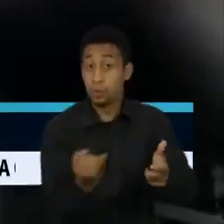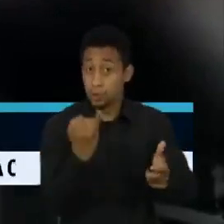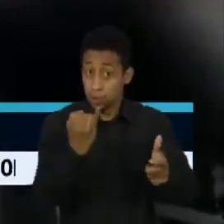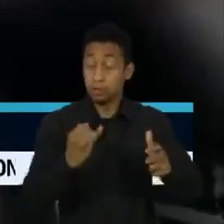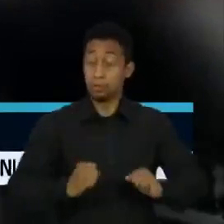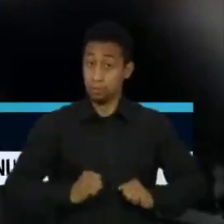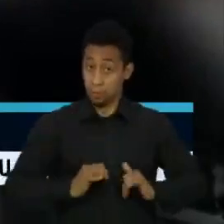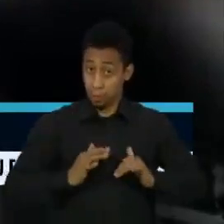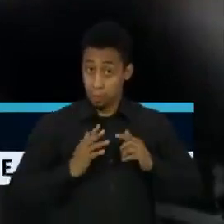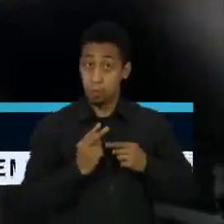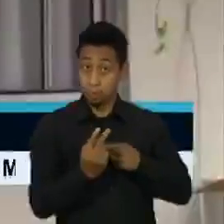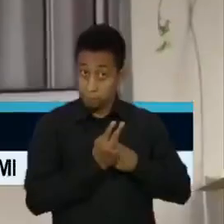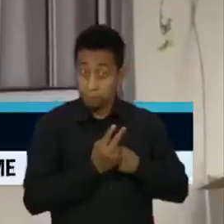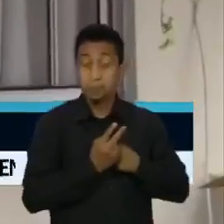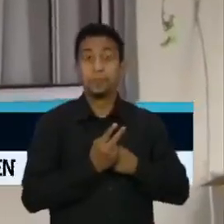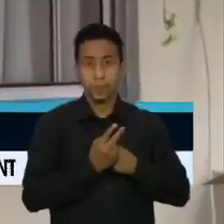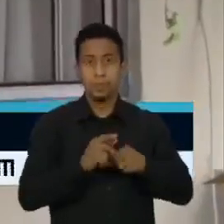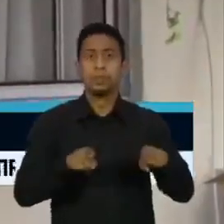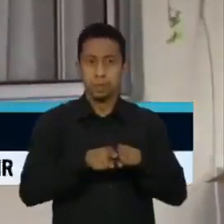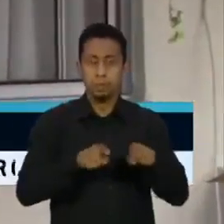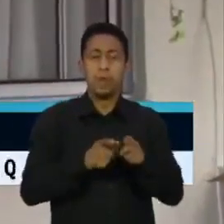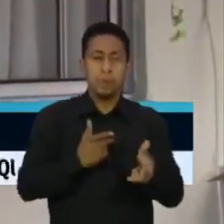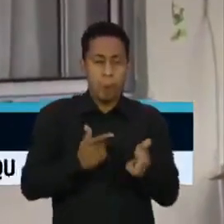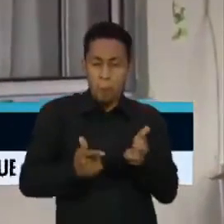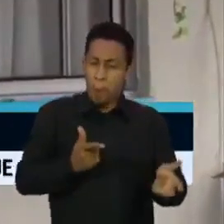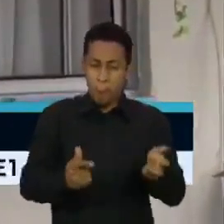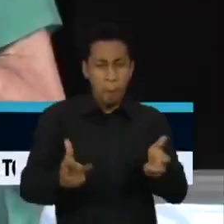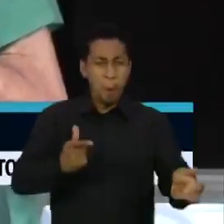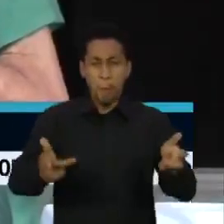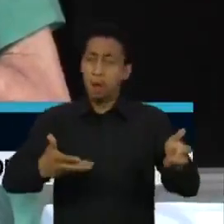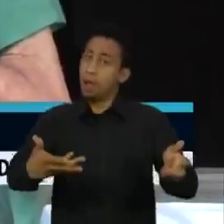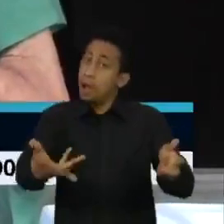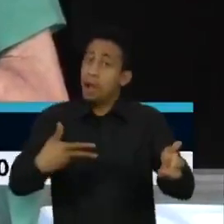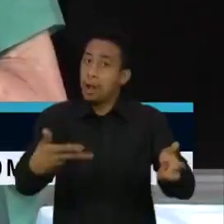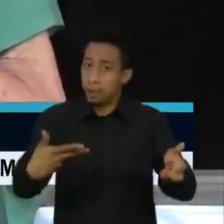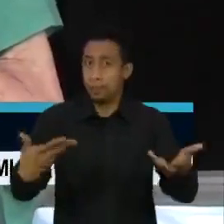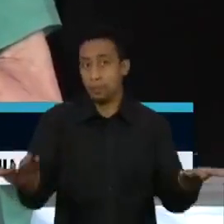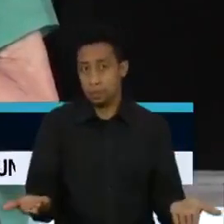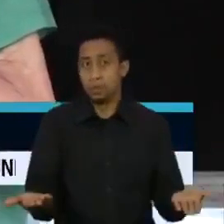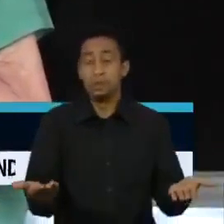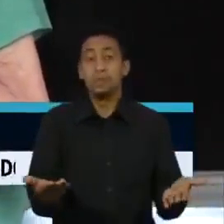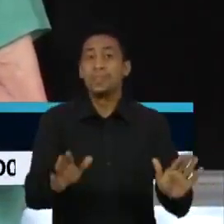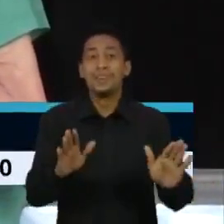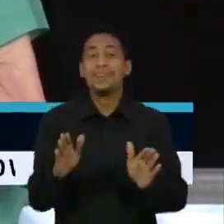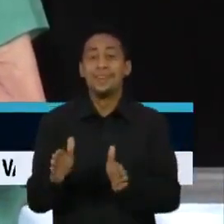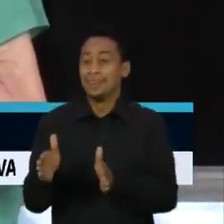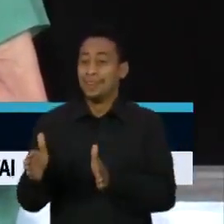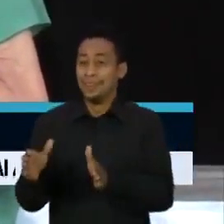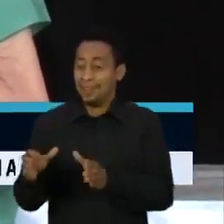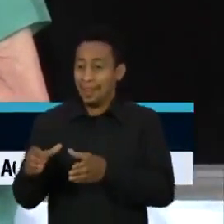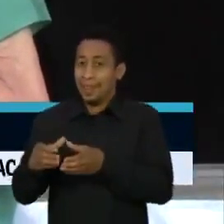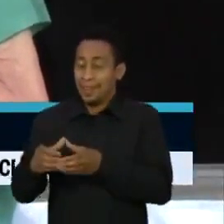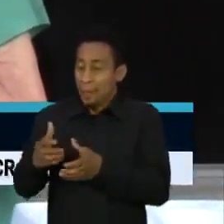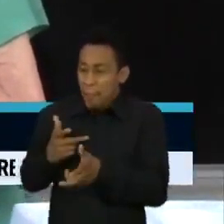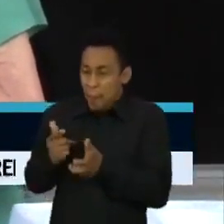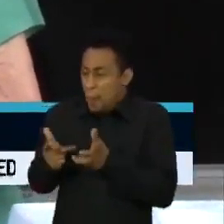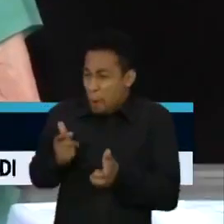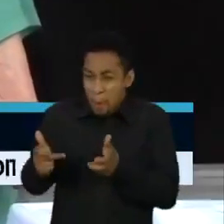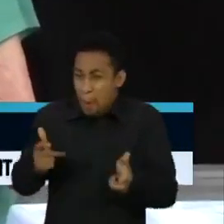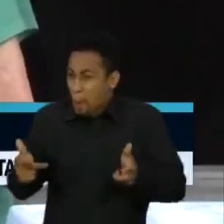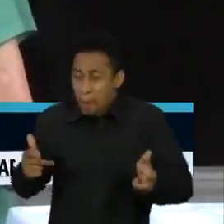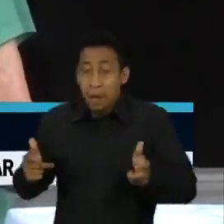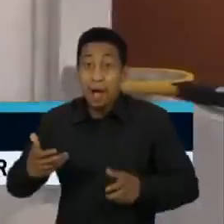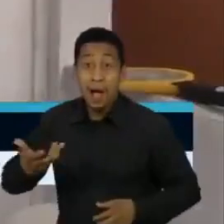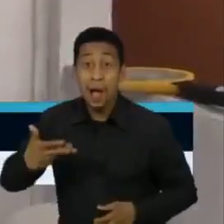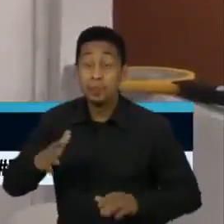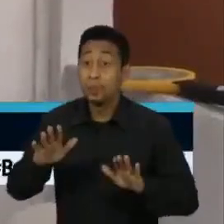pessoas e ampliar a cobertura vacinal o mais rápido possível. Pois não adianta você vacinar em massa e não conferir a imunidade nas